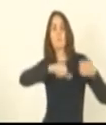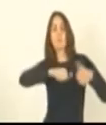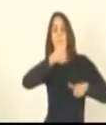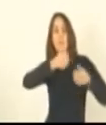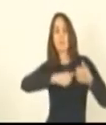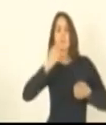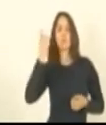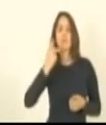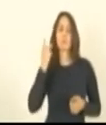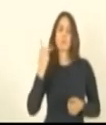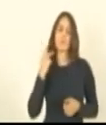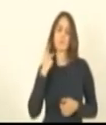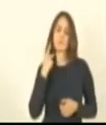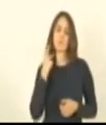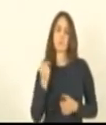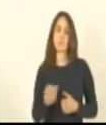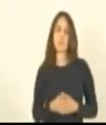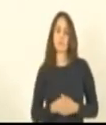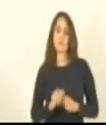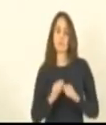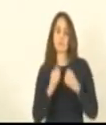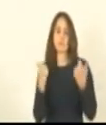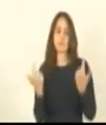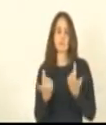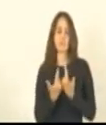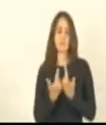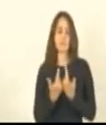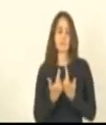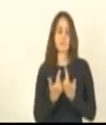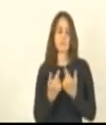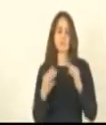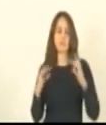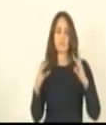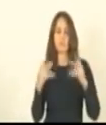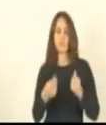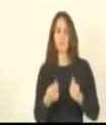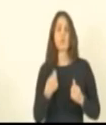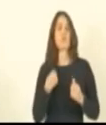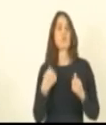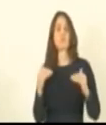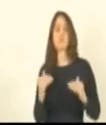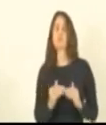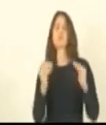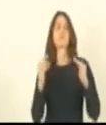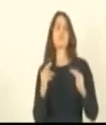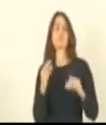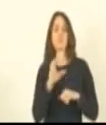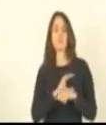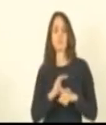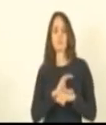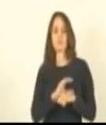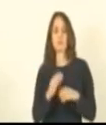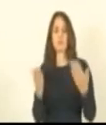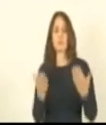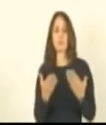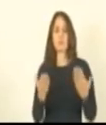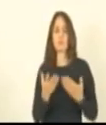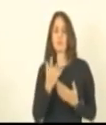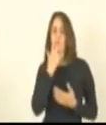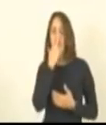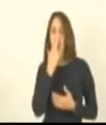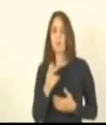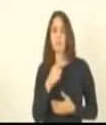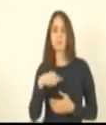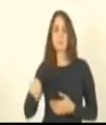procuradoria da Assembleia Legislativa com todos os respaldos condicionais e aí nós estamos agora invalidando